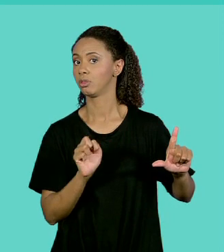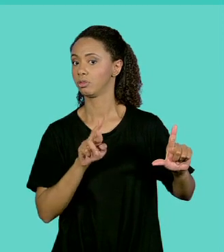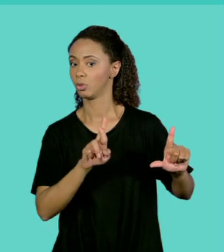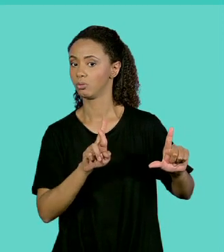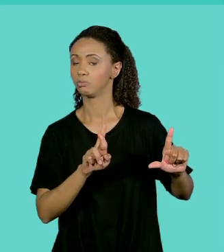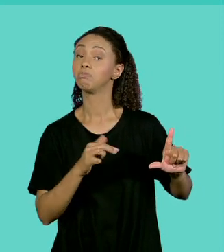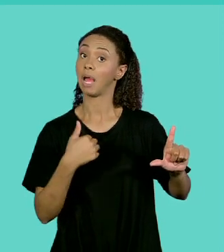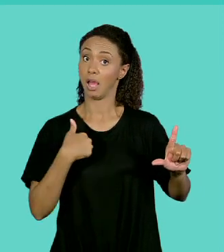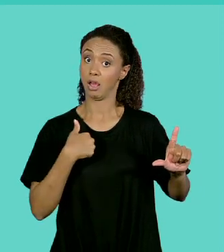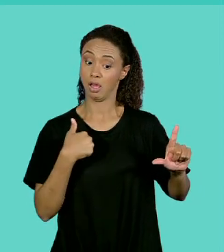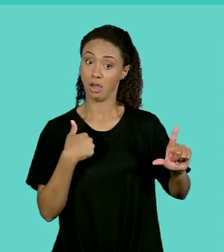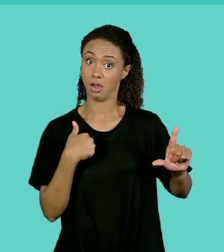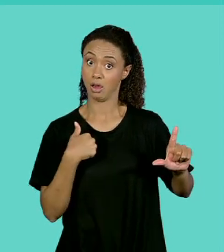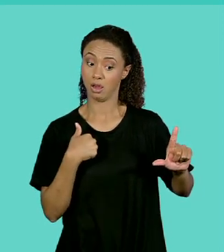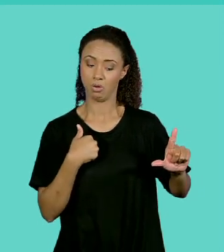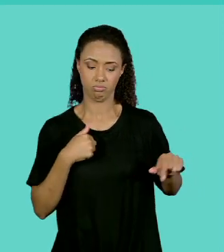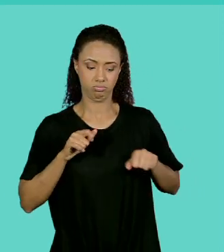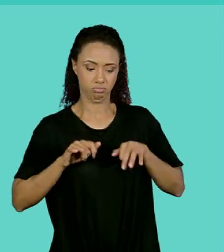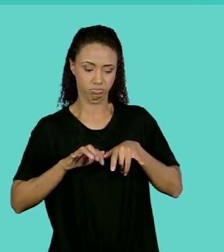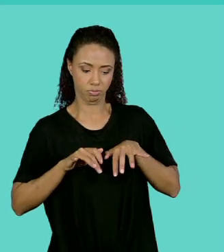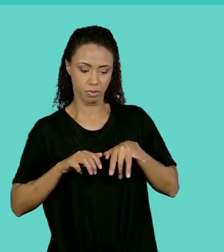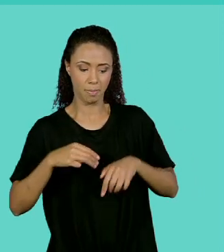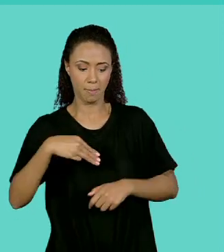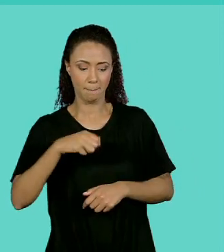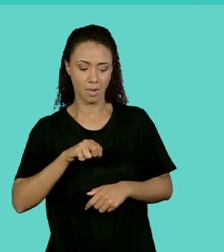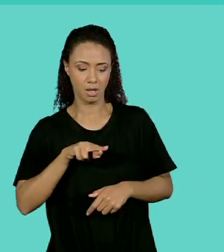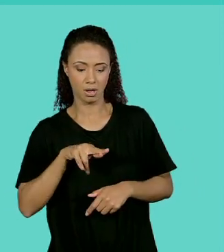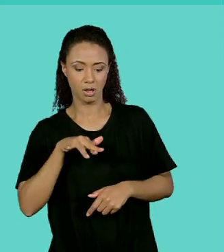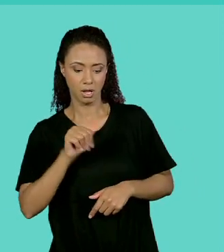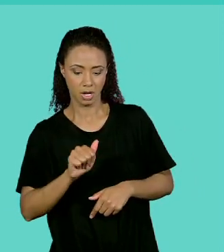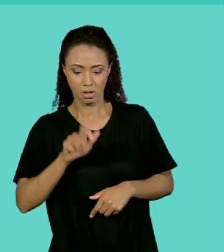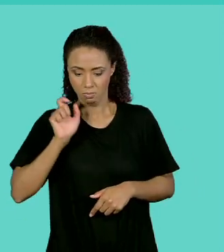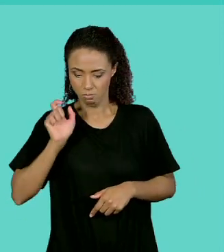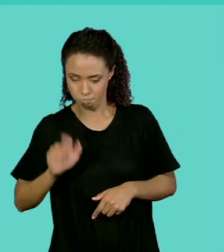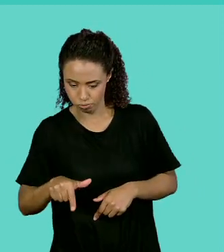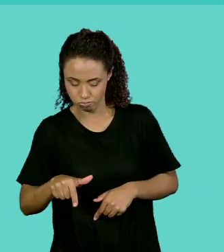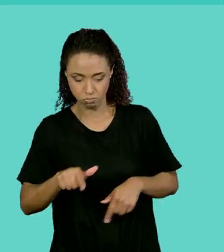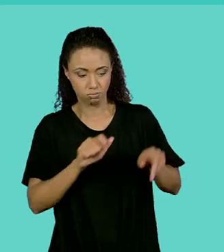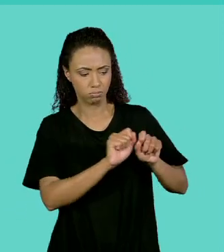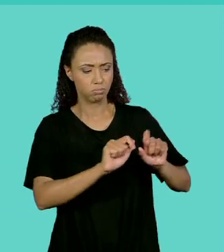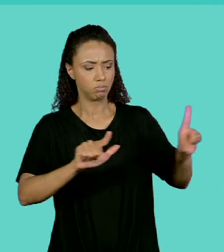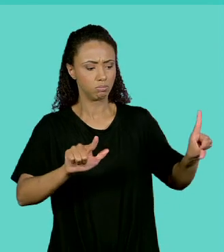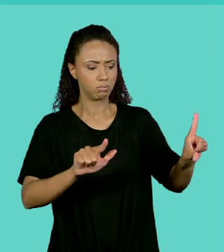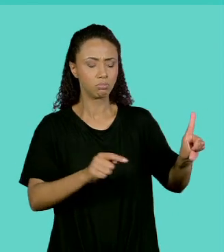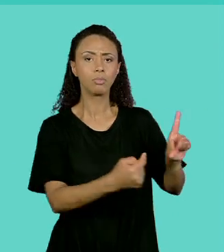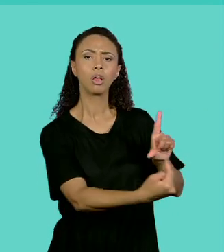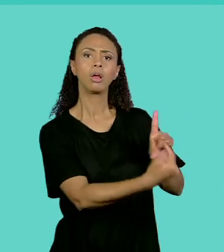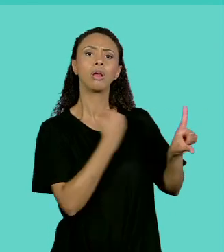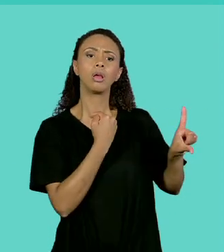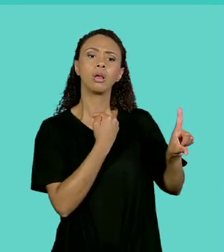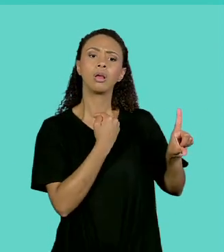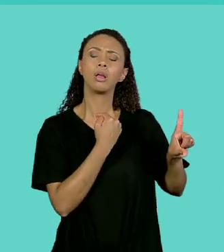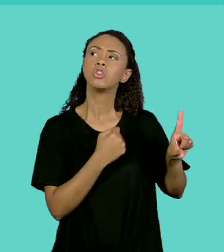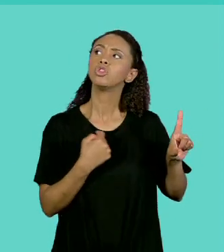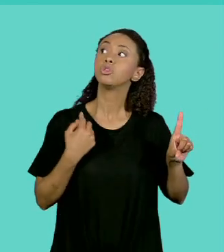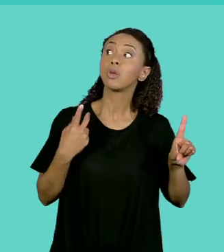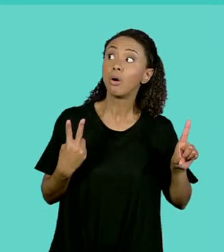escrever. Maria é o usuário que digita, dá Enter. Aí o programa vai perguntar. Índice 2 do vetor.